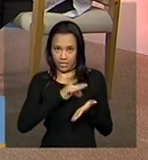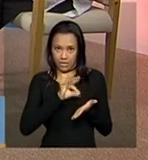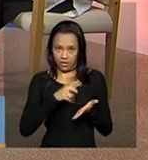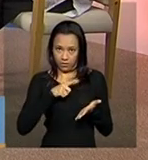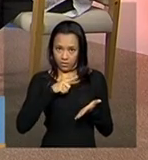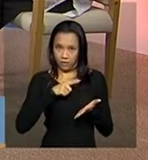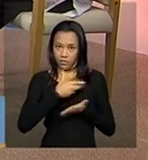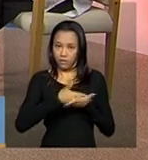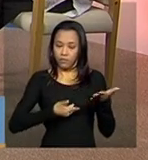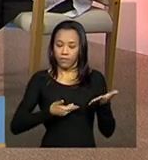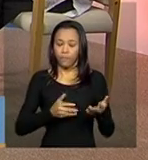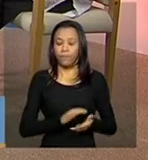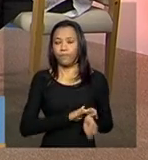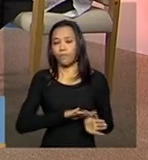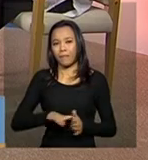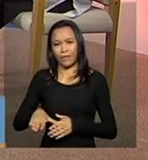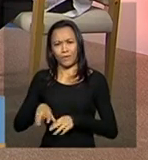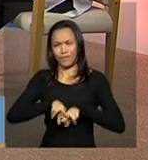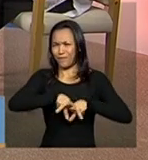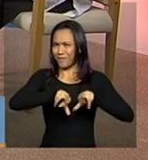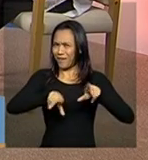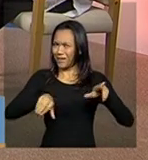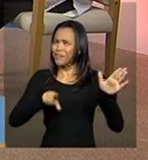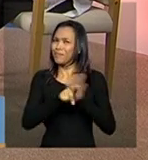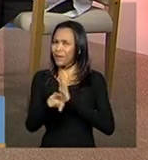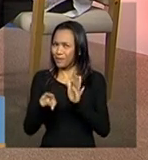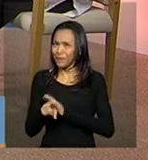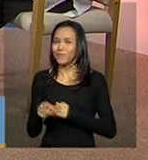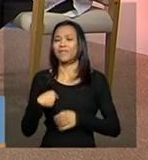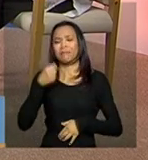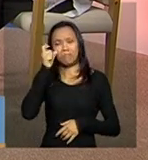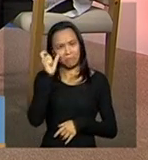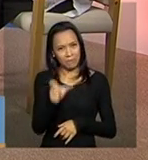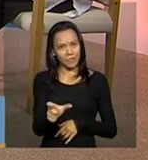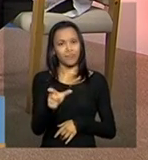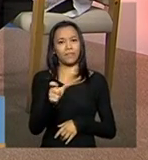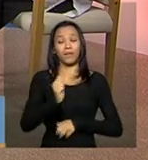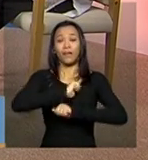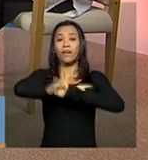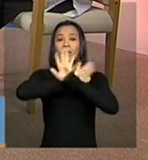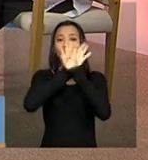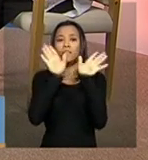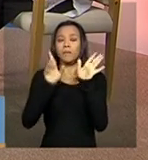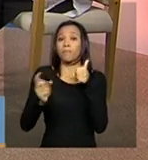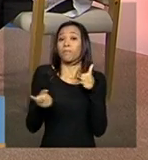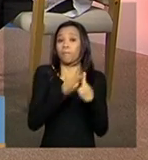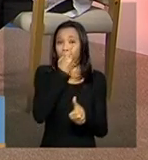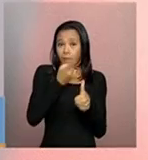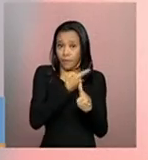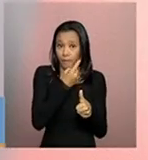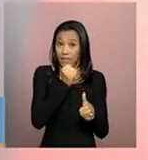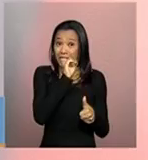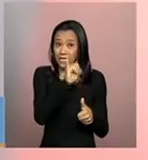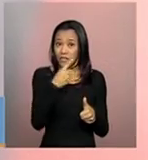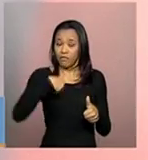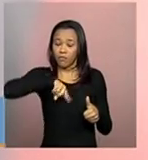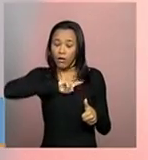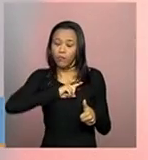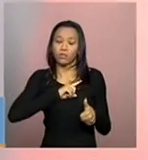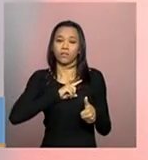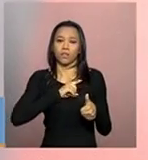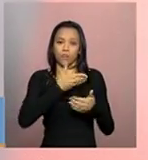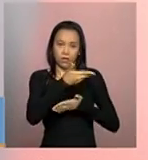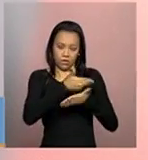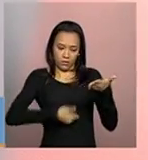traz um conjunto de perguntas, né? Que são bem interessantes para a gente deixar claro várias questões. Primeira coisa, se a gente deixa de